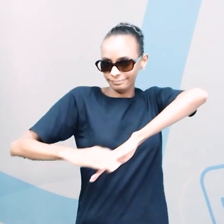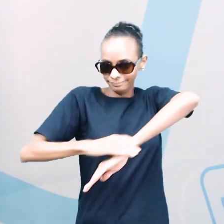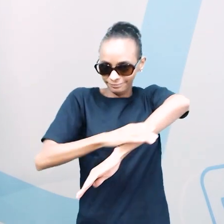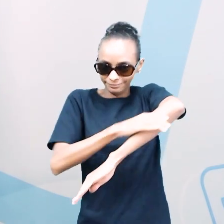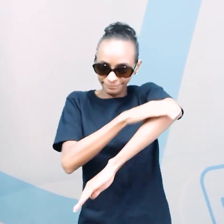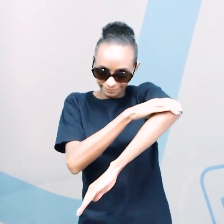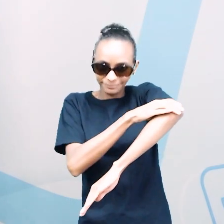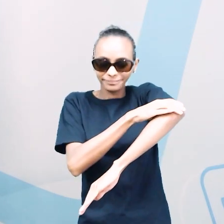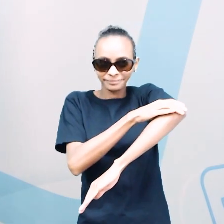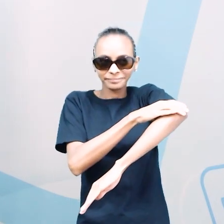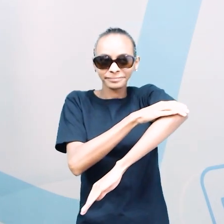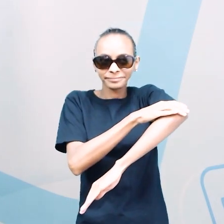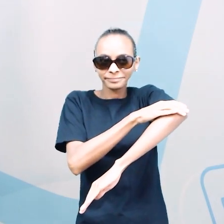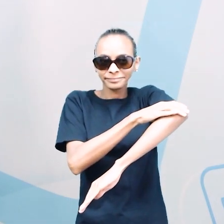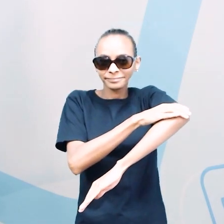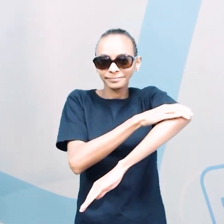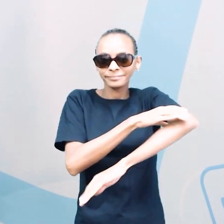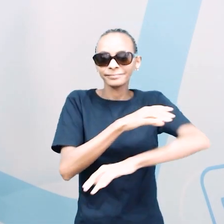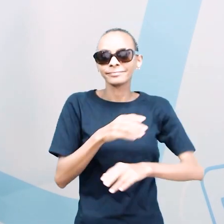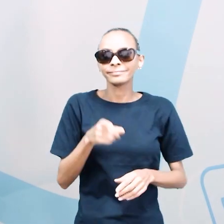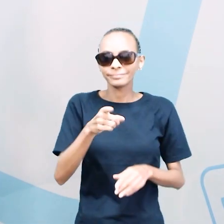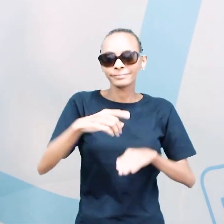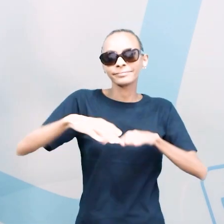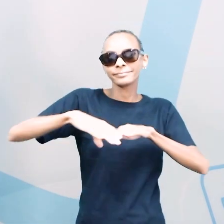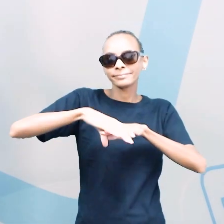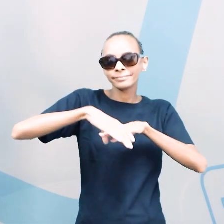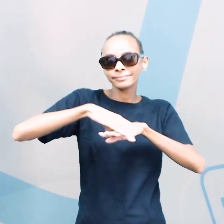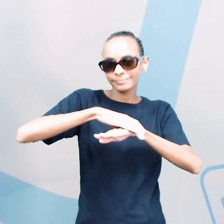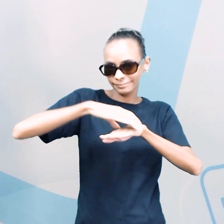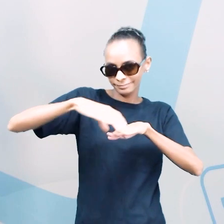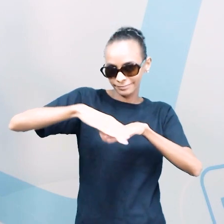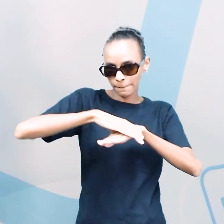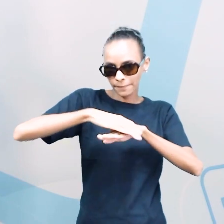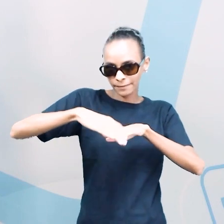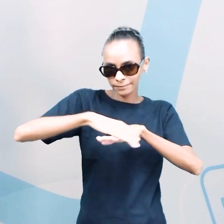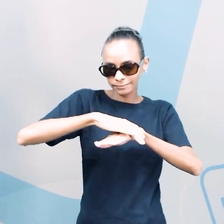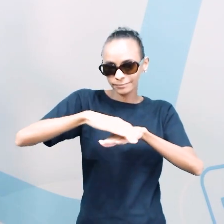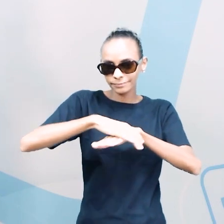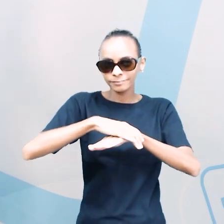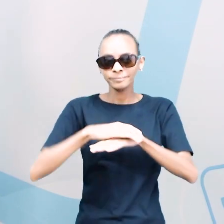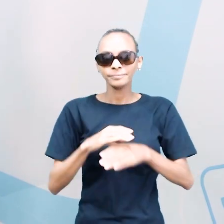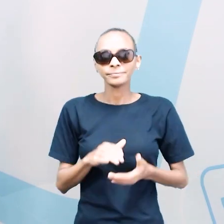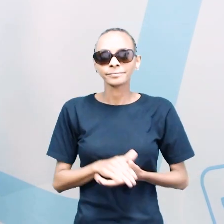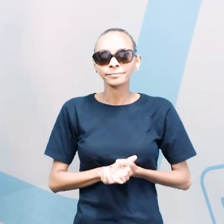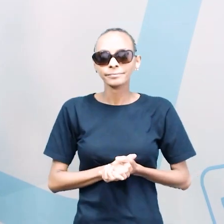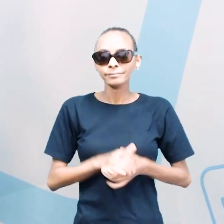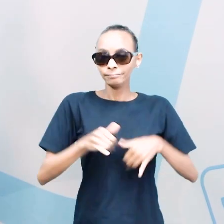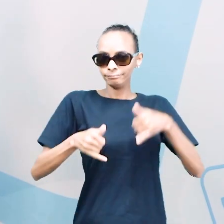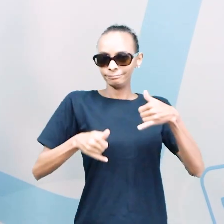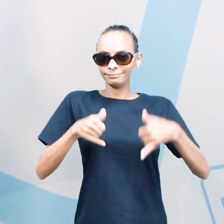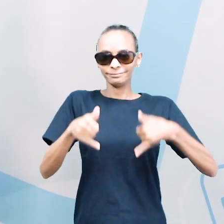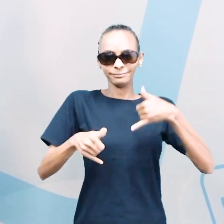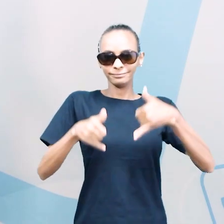Boots, shoes, heels,